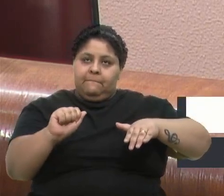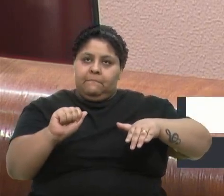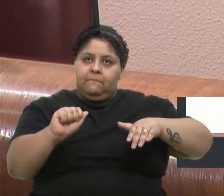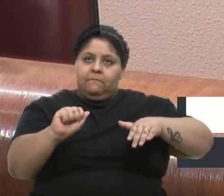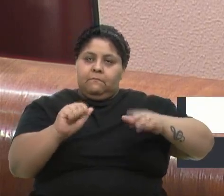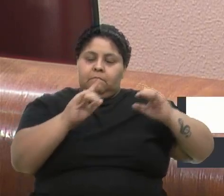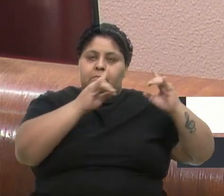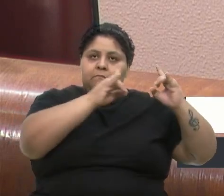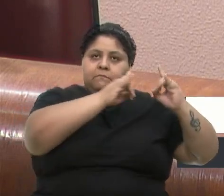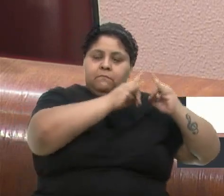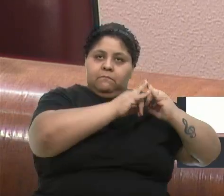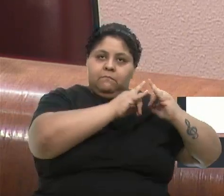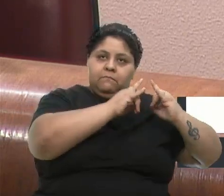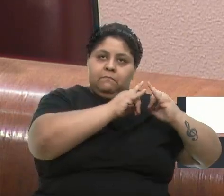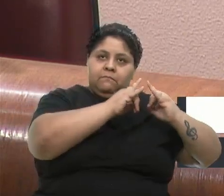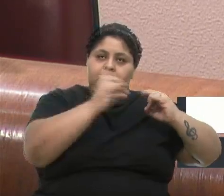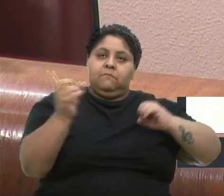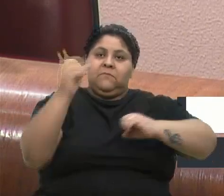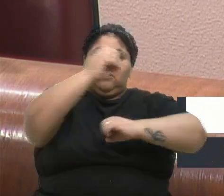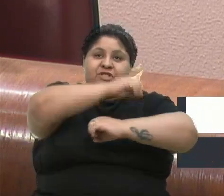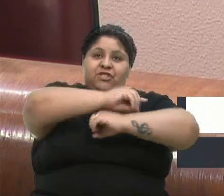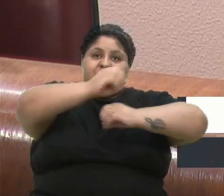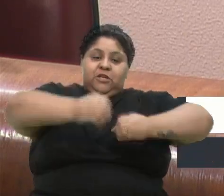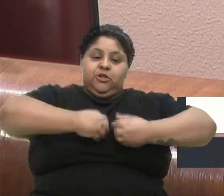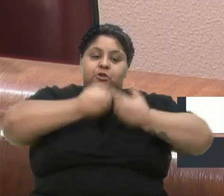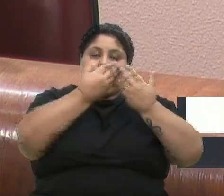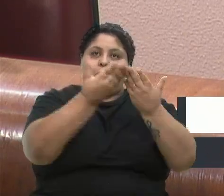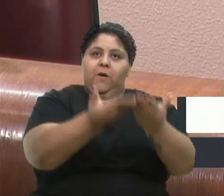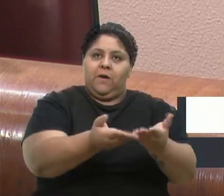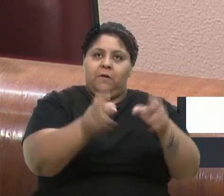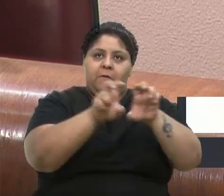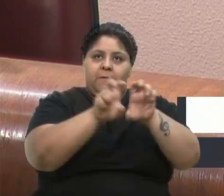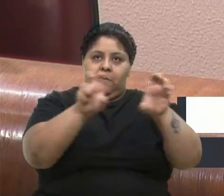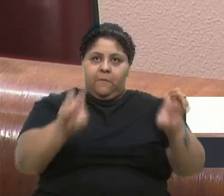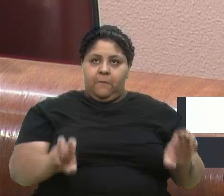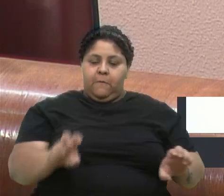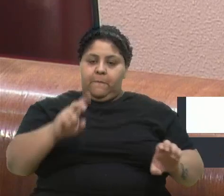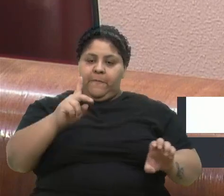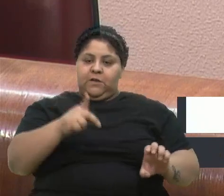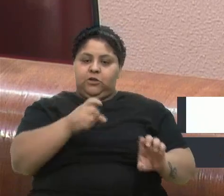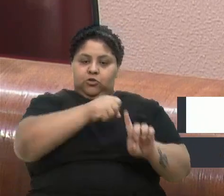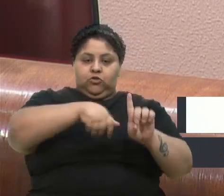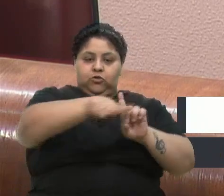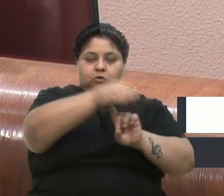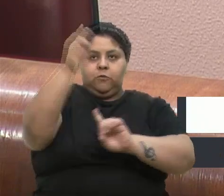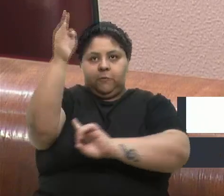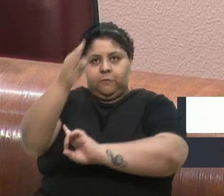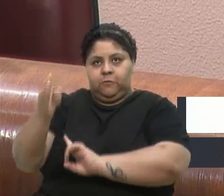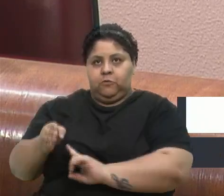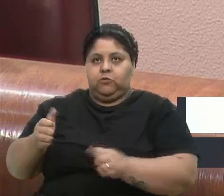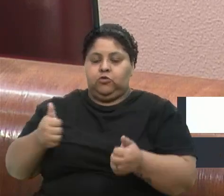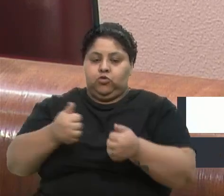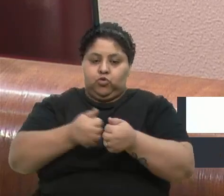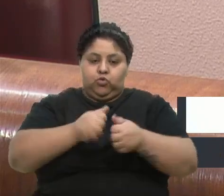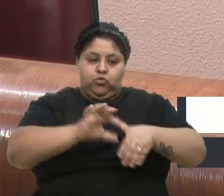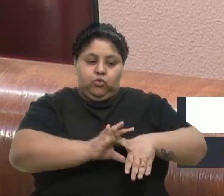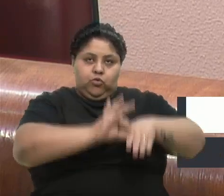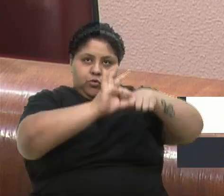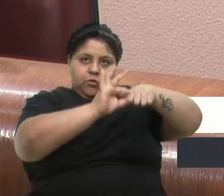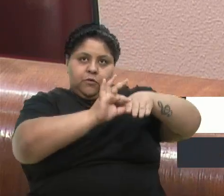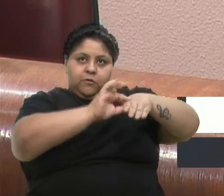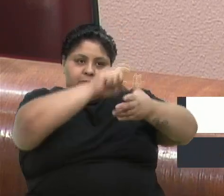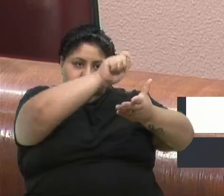Dia de Doar. A bancada do Partido Socialista Brasileiro, PSB, por meio do seu líder, que o presidente